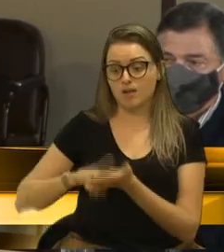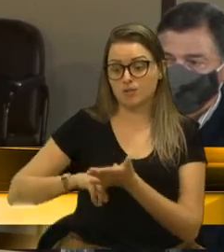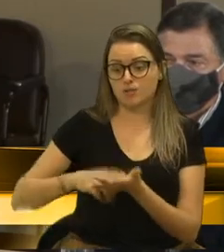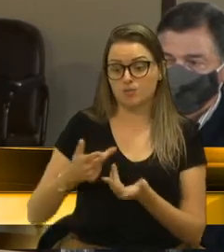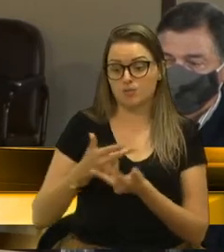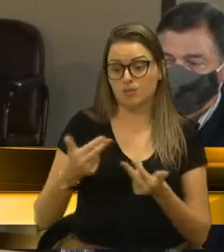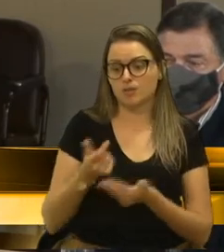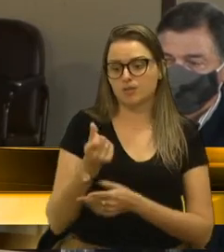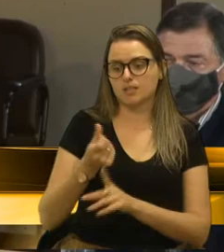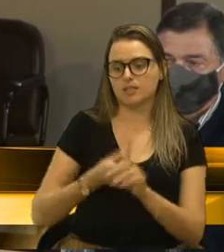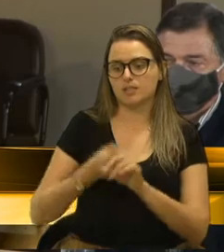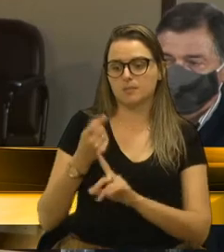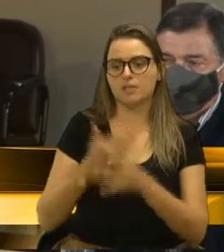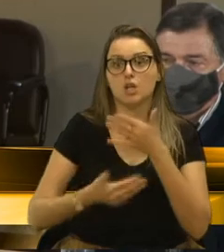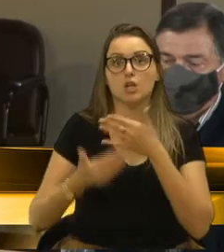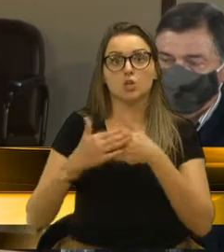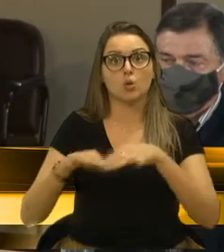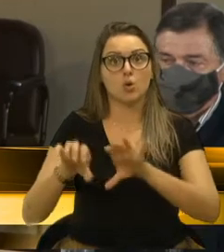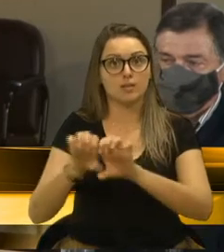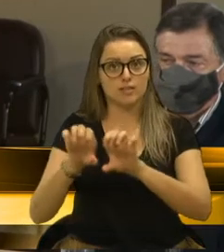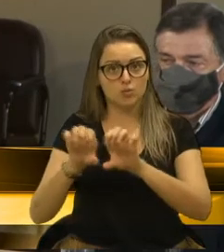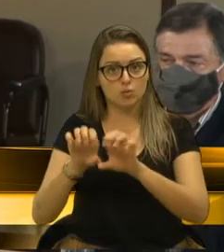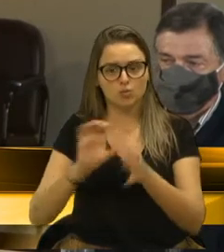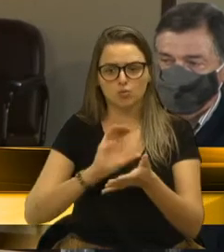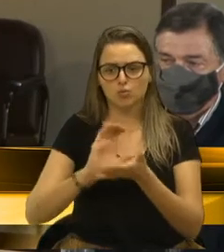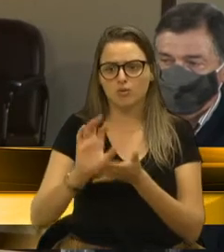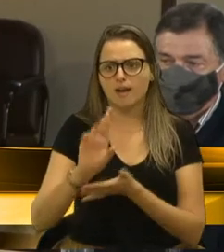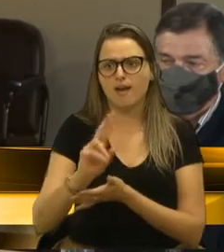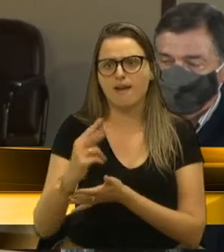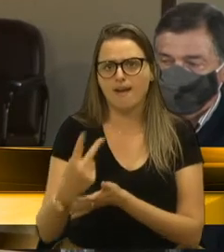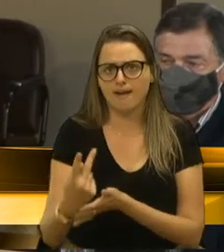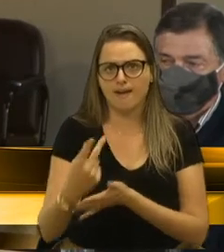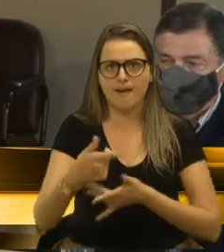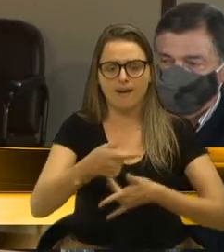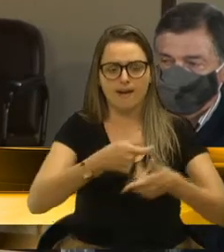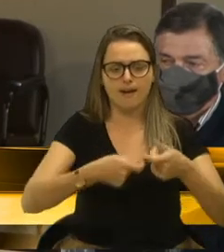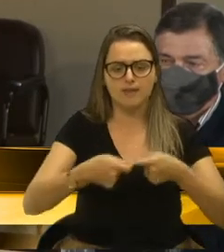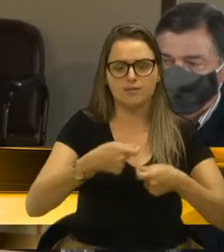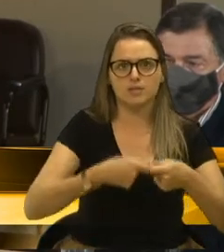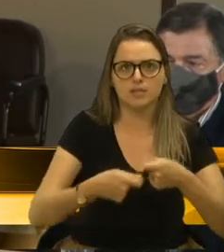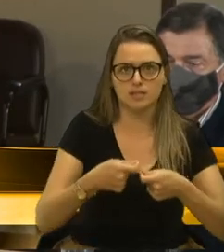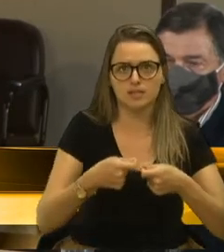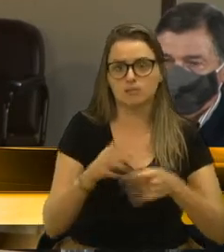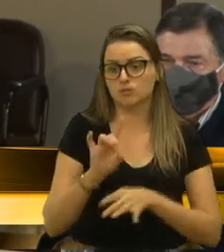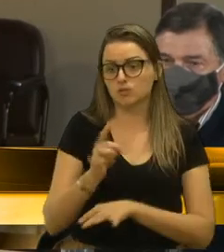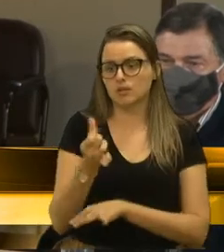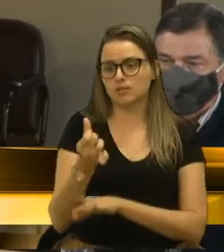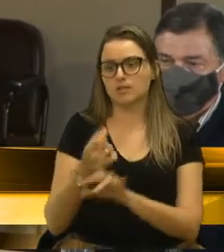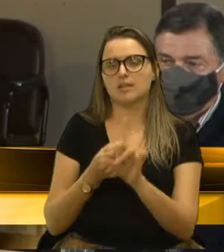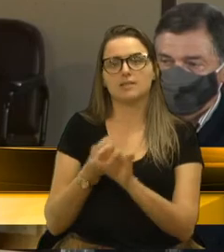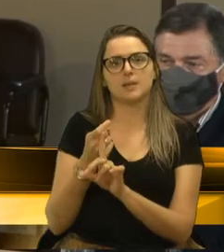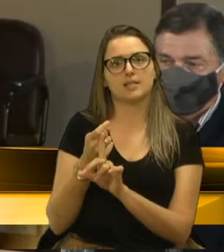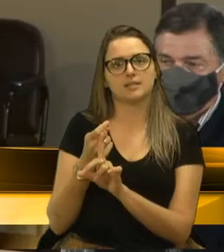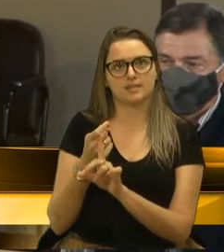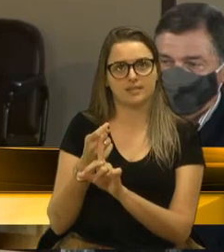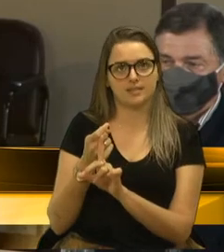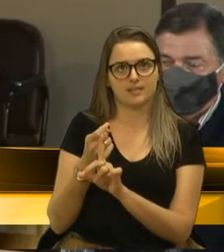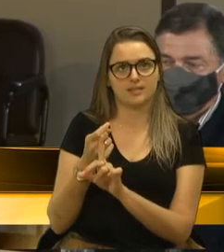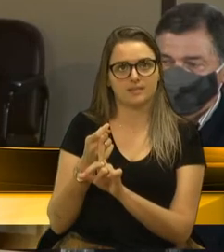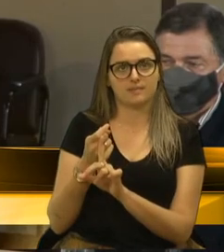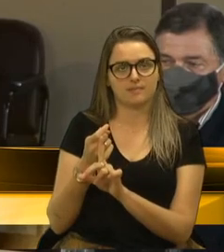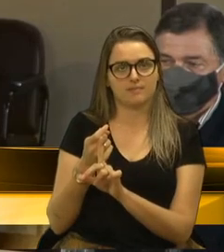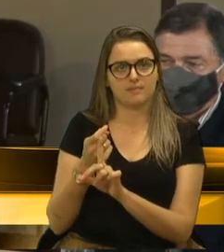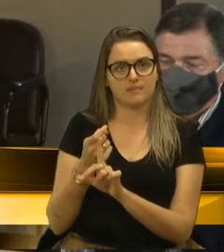seis meses, botar toda uma estrutura, recursos humanos, administração, por seis meses, para